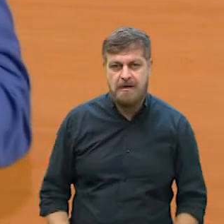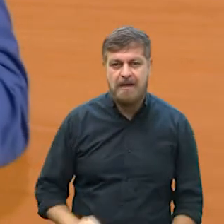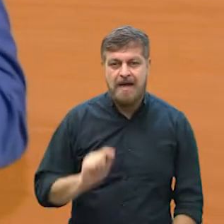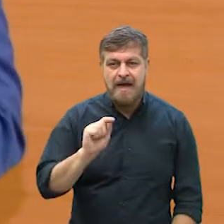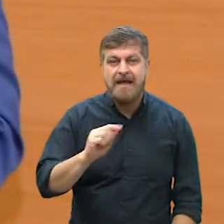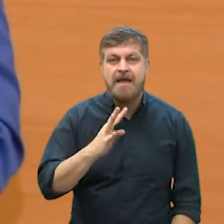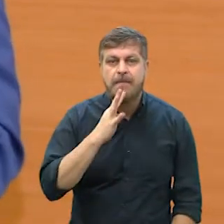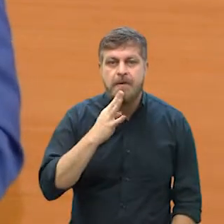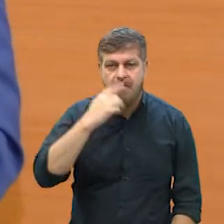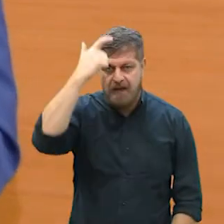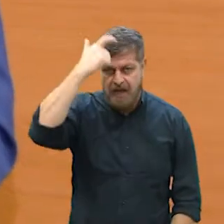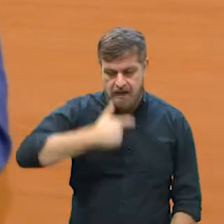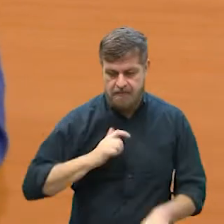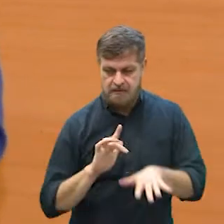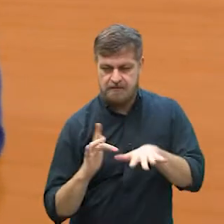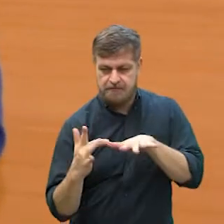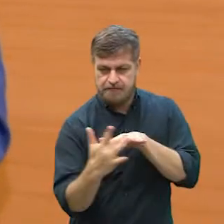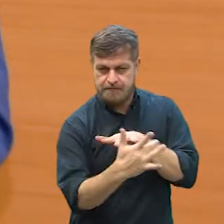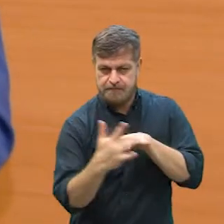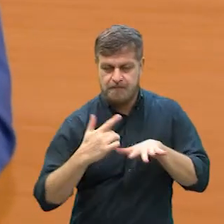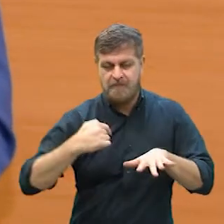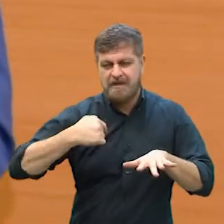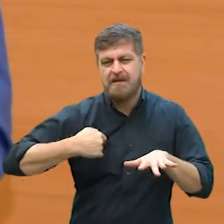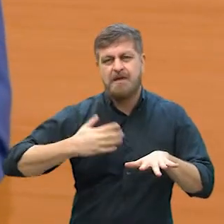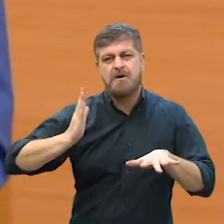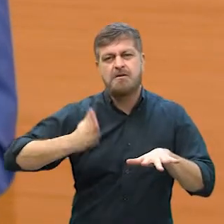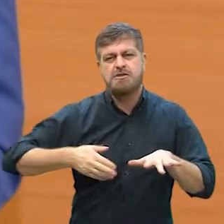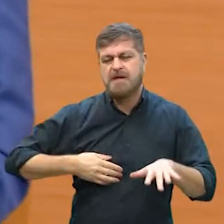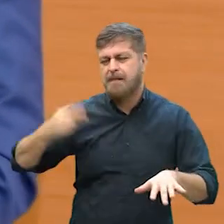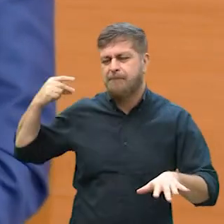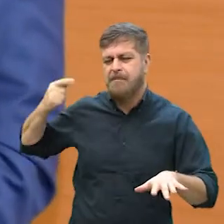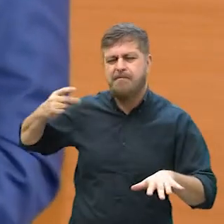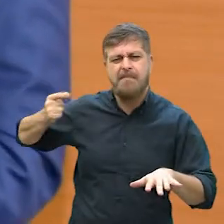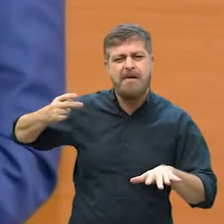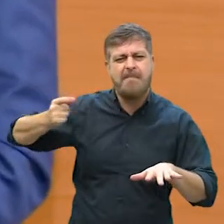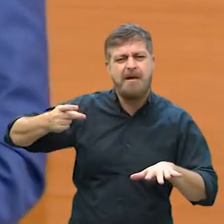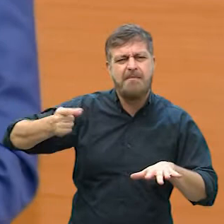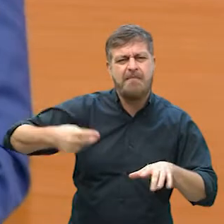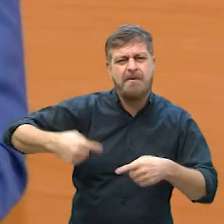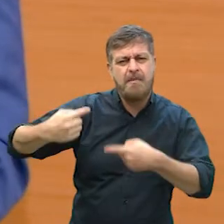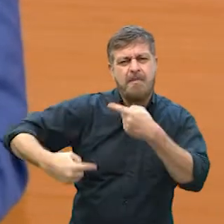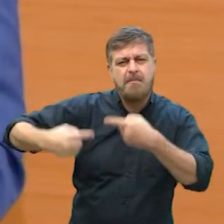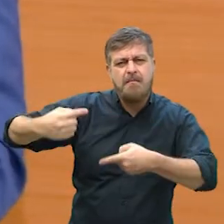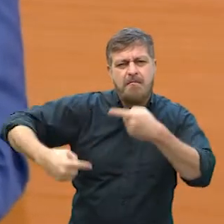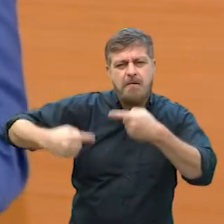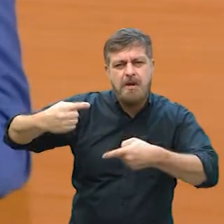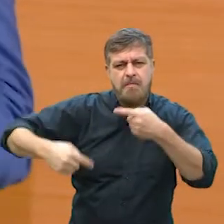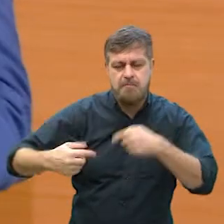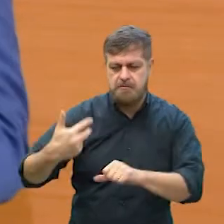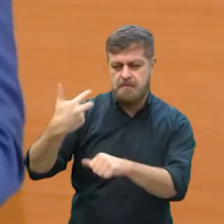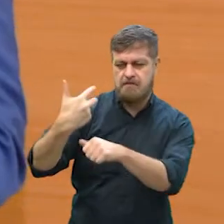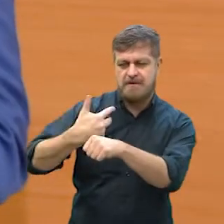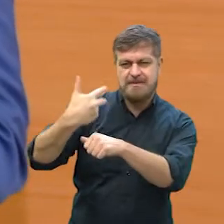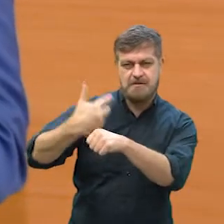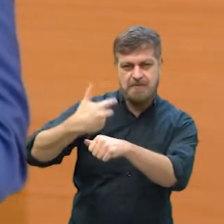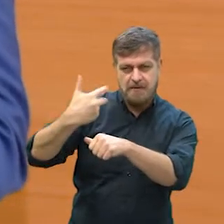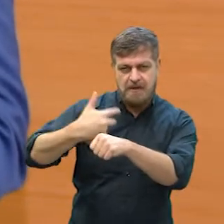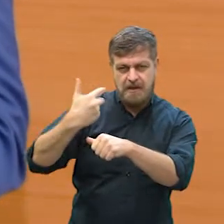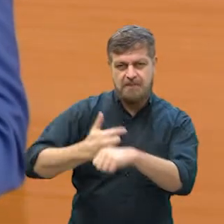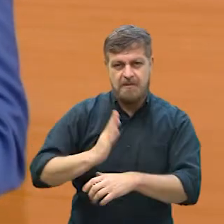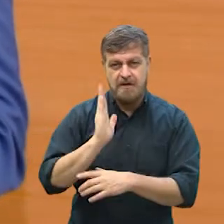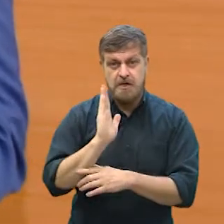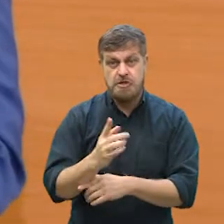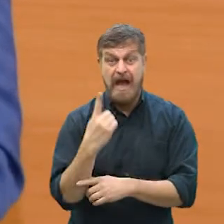Quem me acompanha nas redes sociais, isso é algo que eu venho discutindo e fazendo lives há,